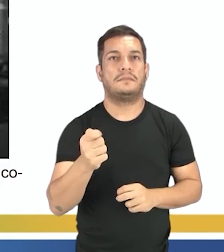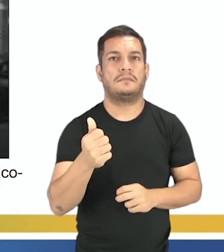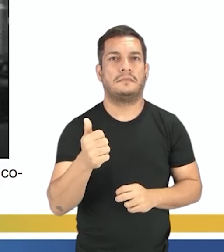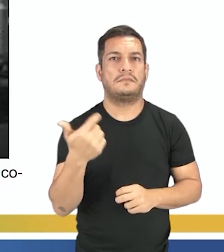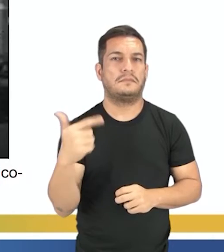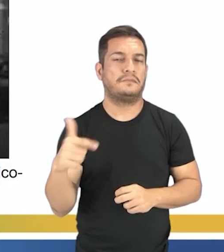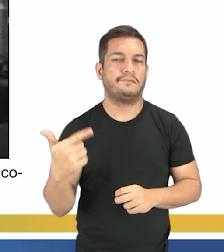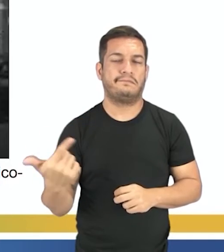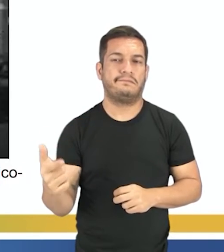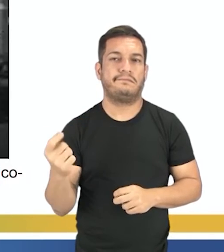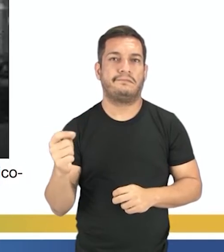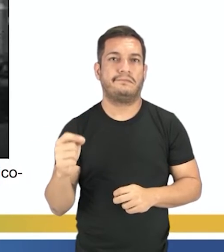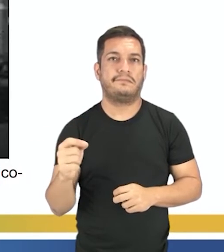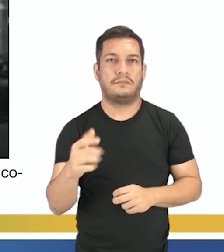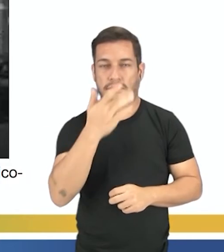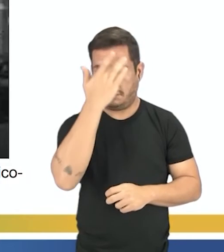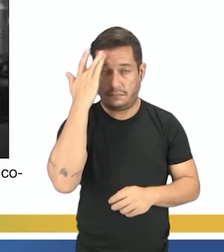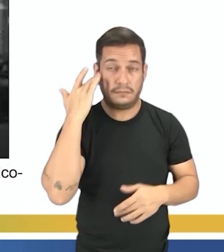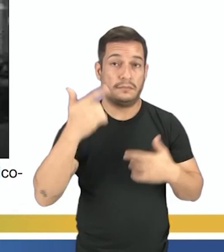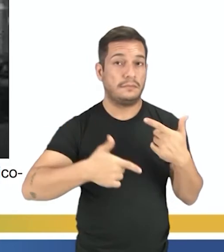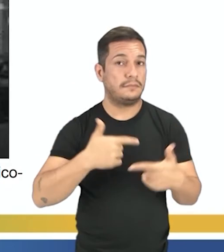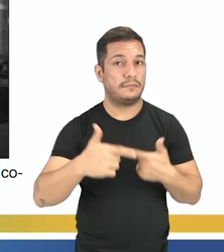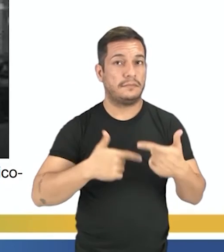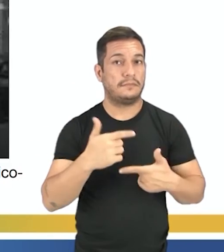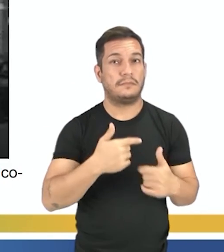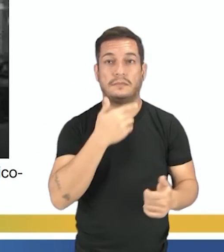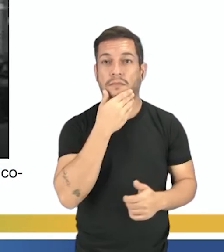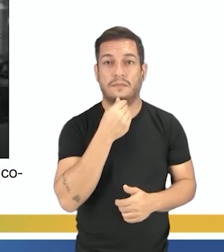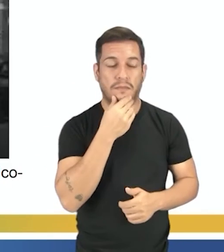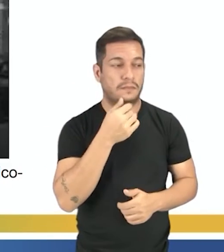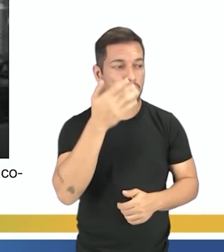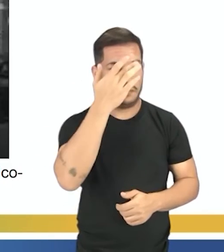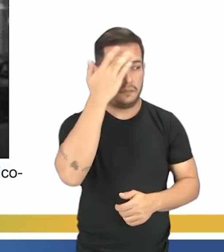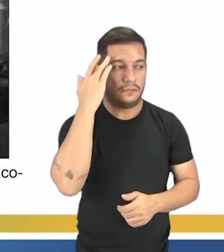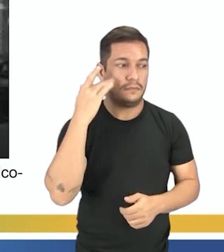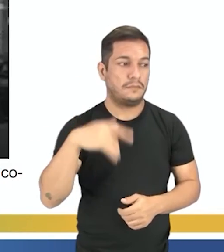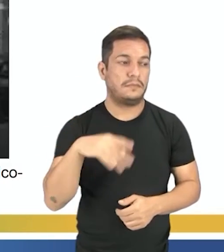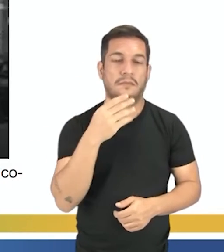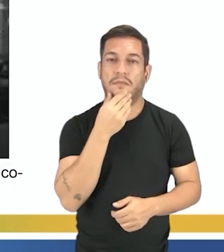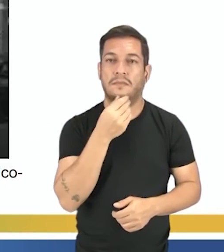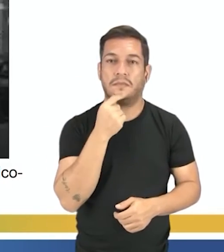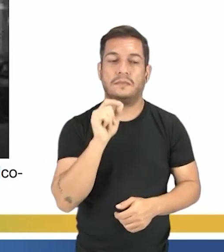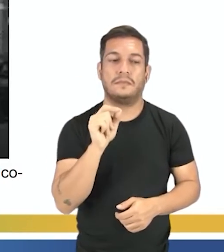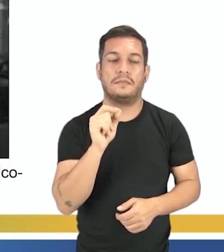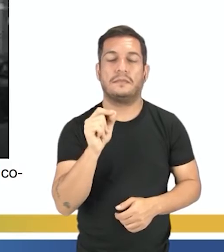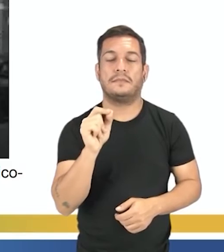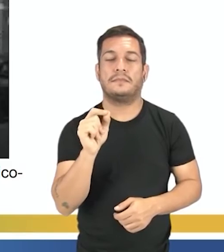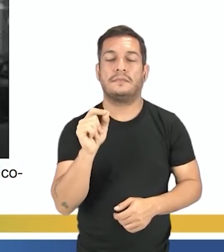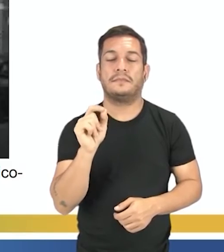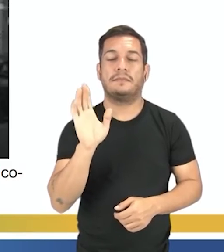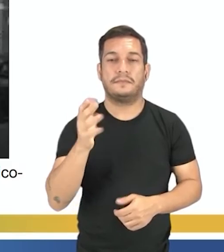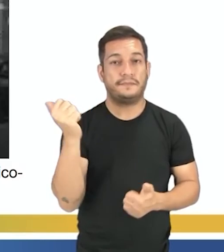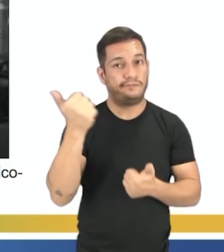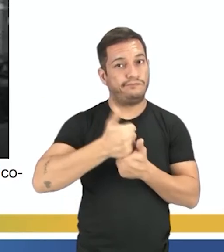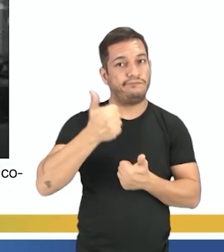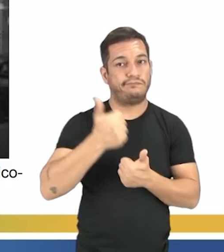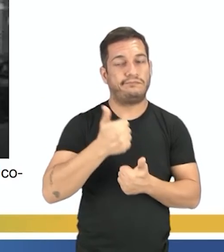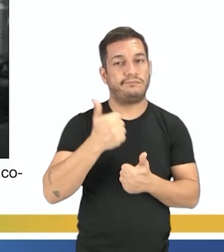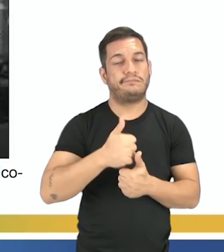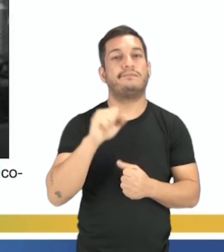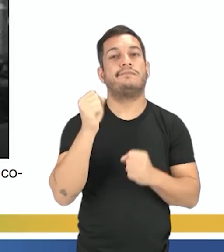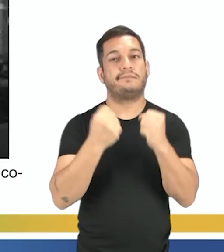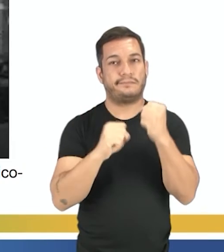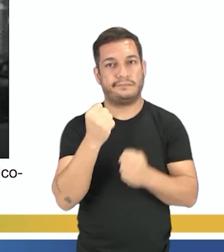não tem operários trabalhando nessa fábrica. Aí o homem praticamente já foi substituído pela